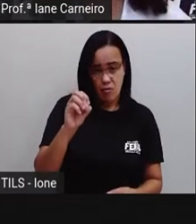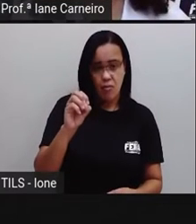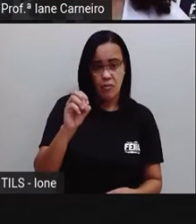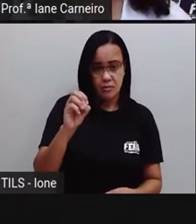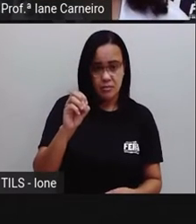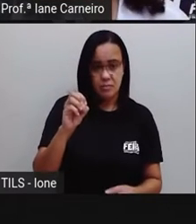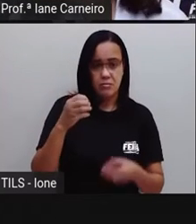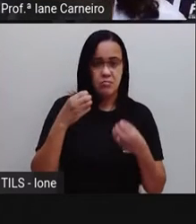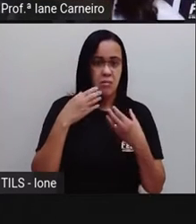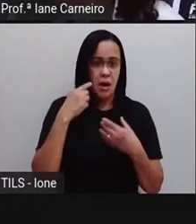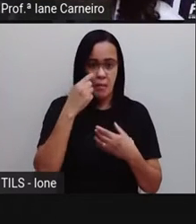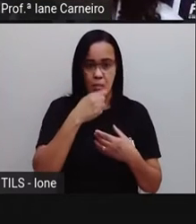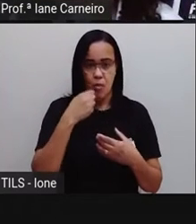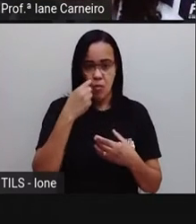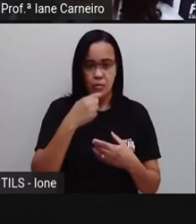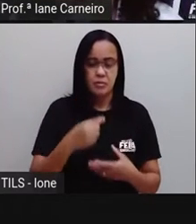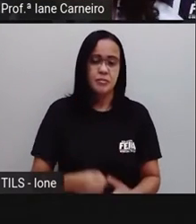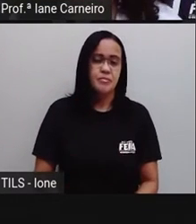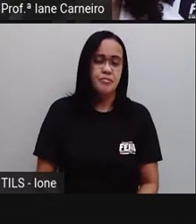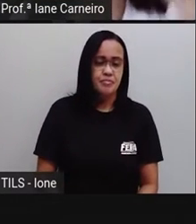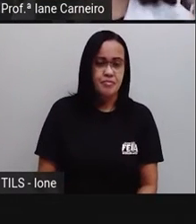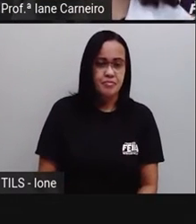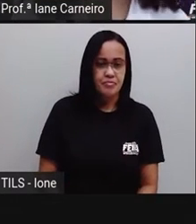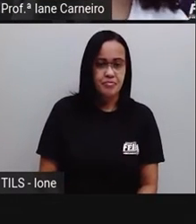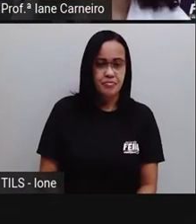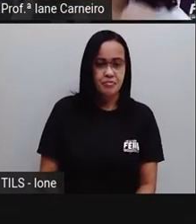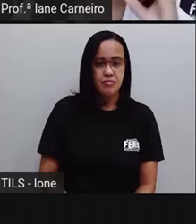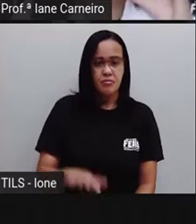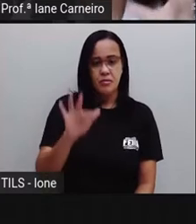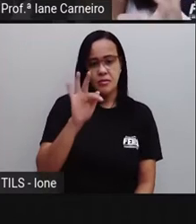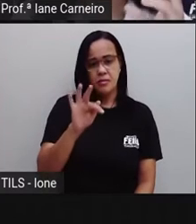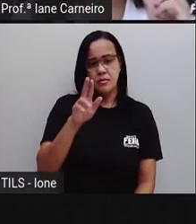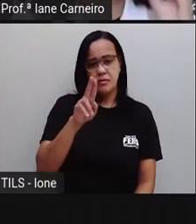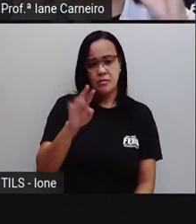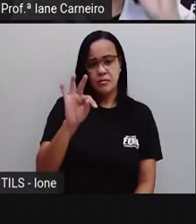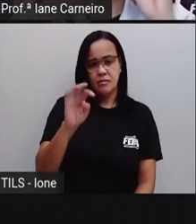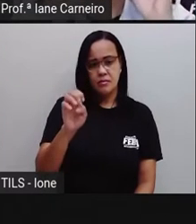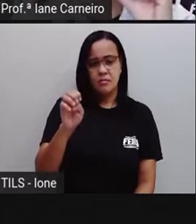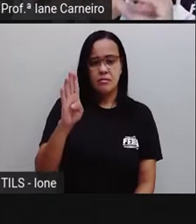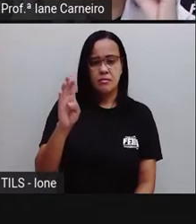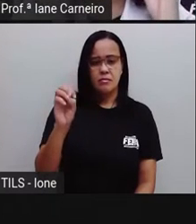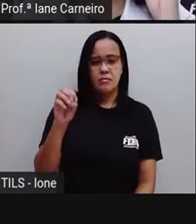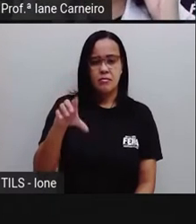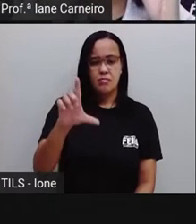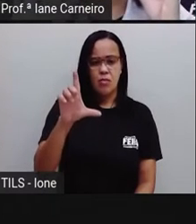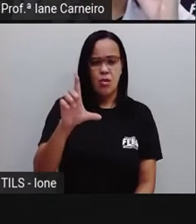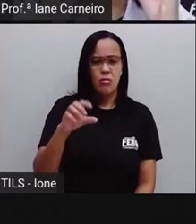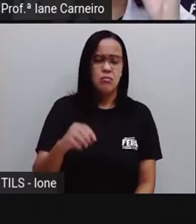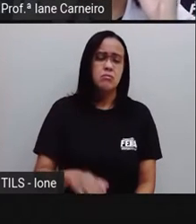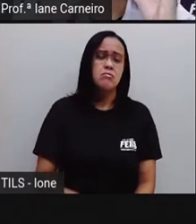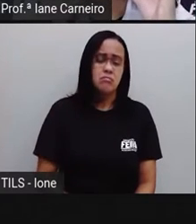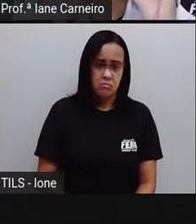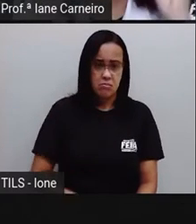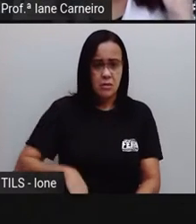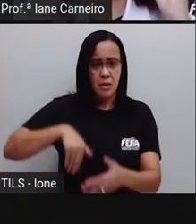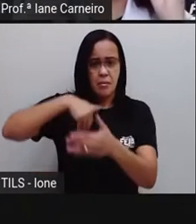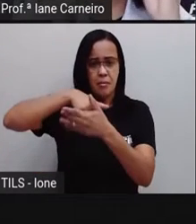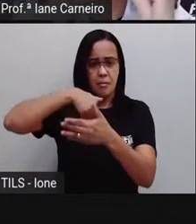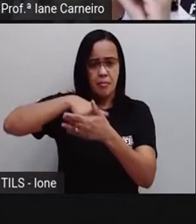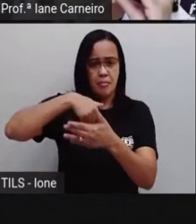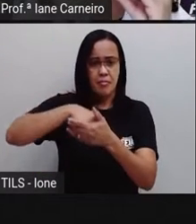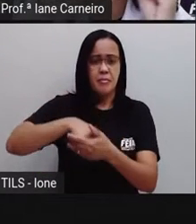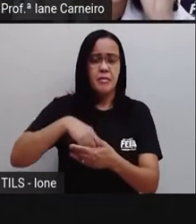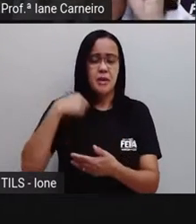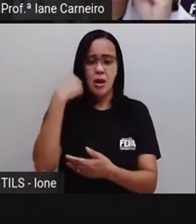abre. E Fú, Futebol, ó, Fú, né? Tem um... a gente faz assim com a boca, ó, a boca